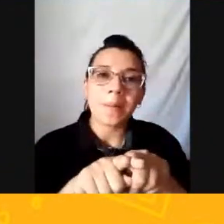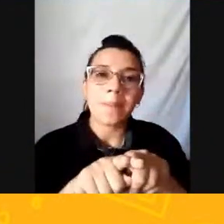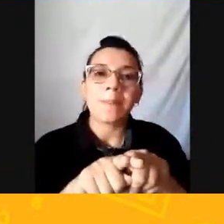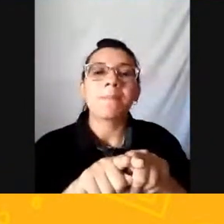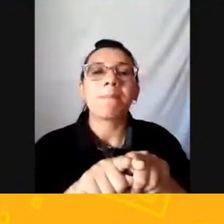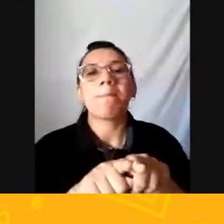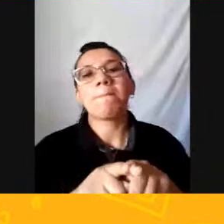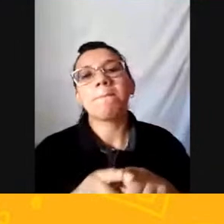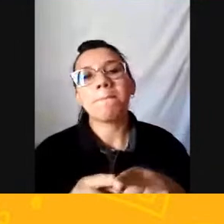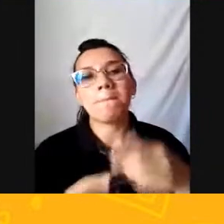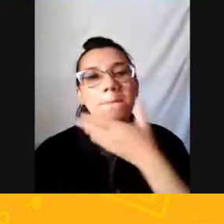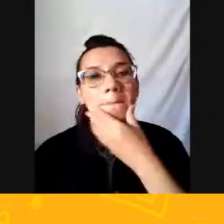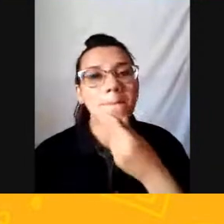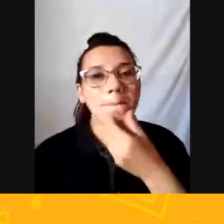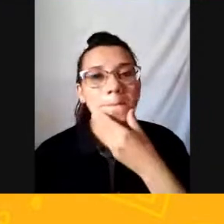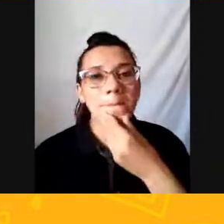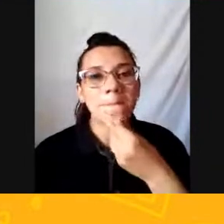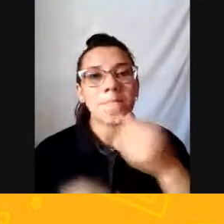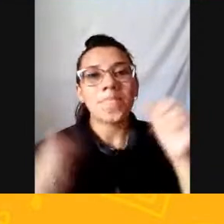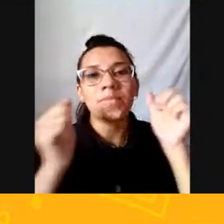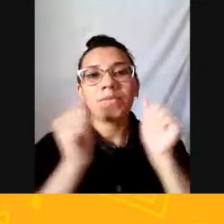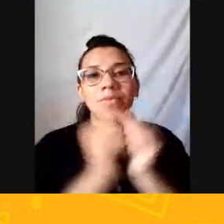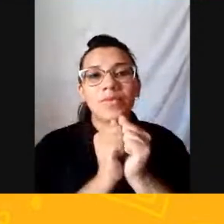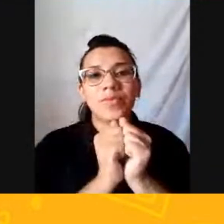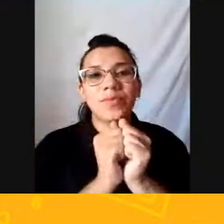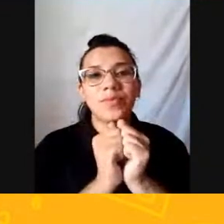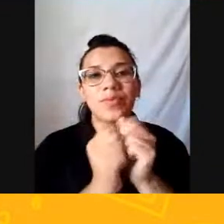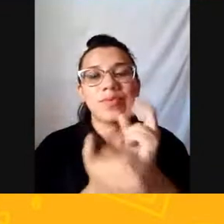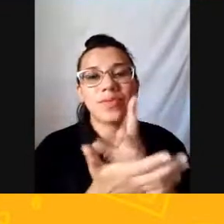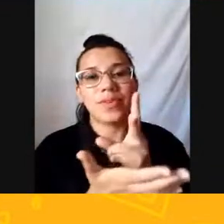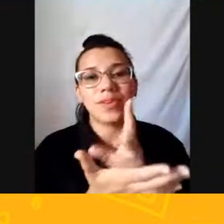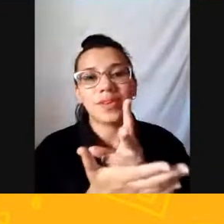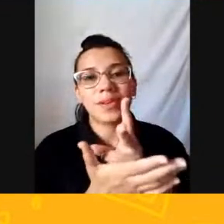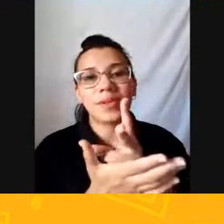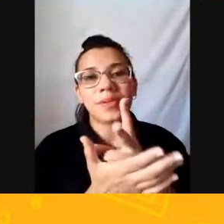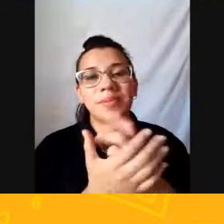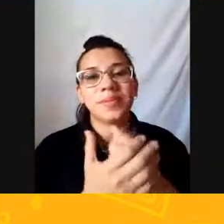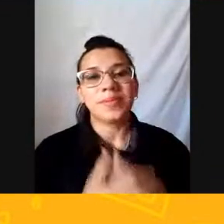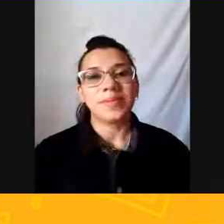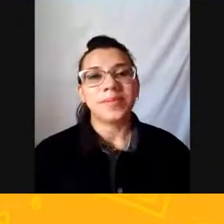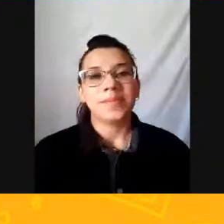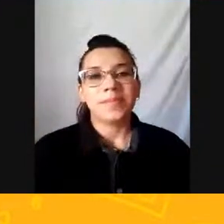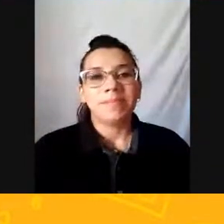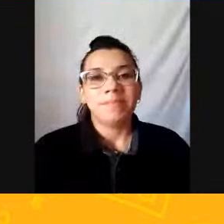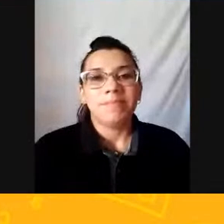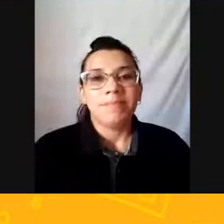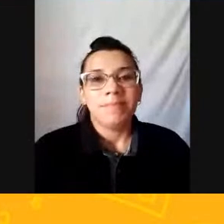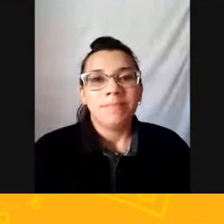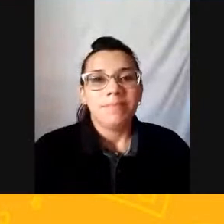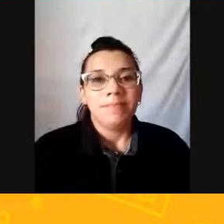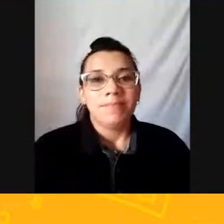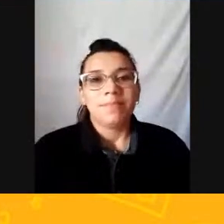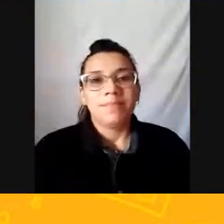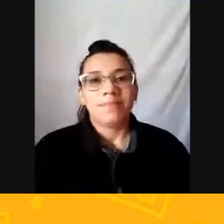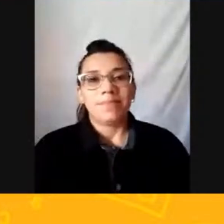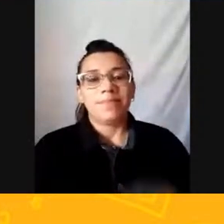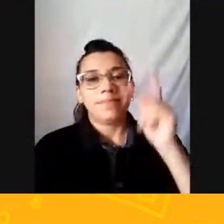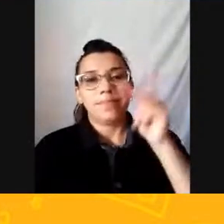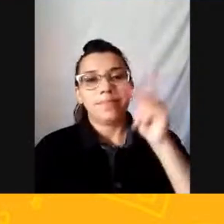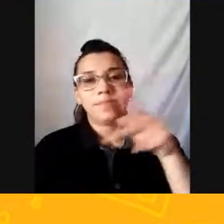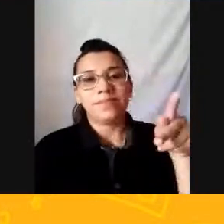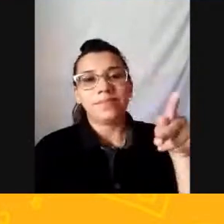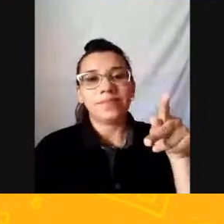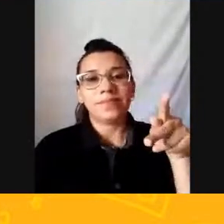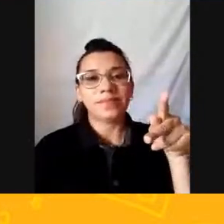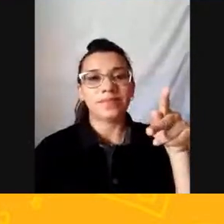Também está com gente Professor Eduardo também O Marisette Professor Elisiane de Paula Também professor